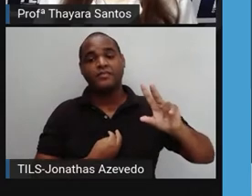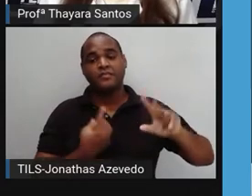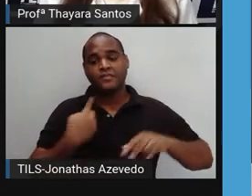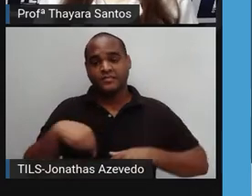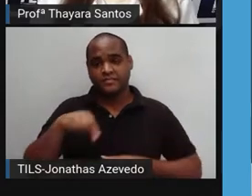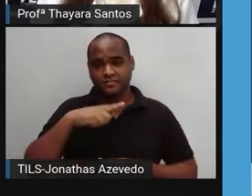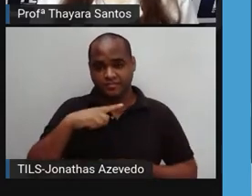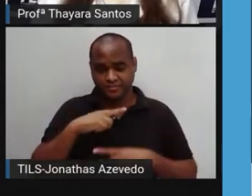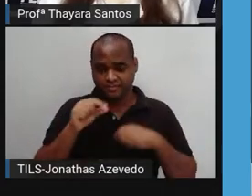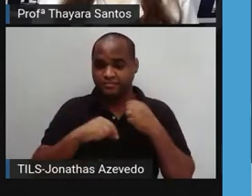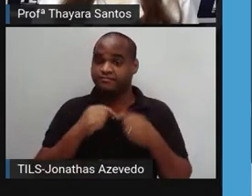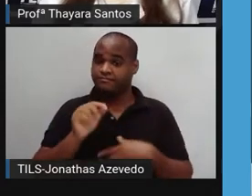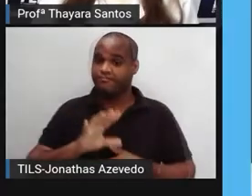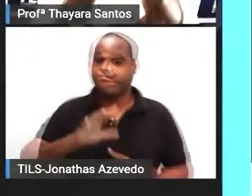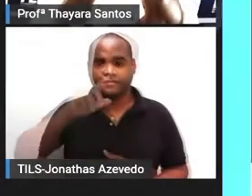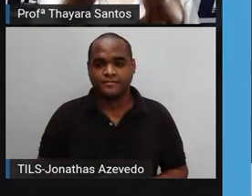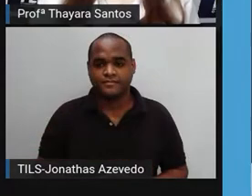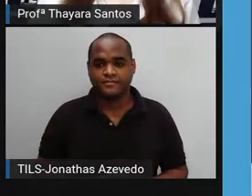afeta sim, e muito.